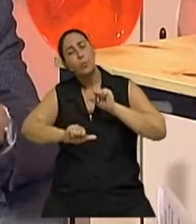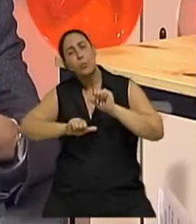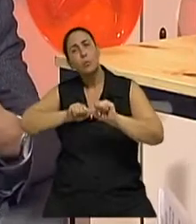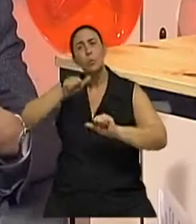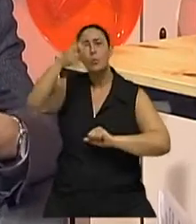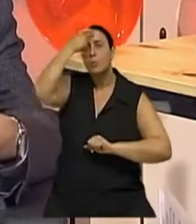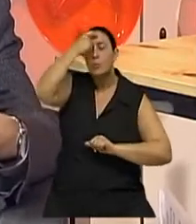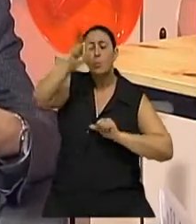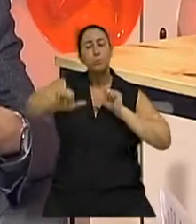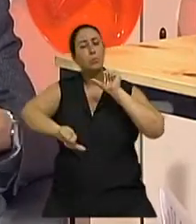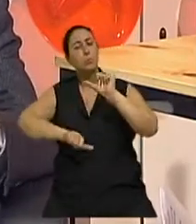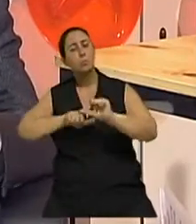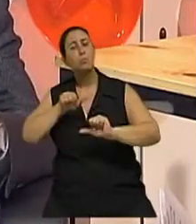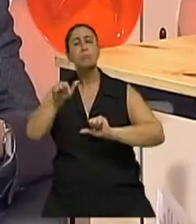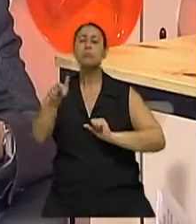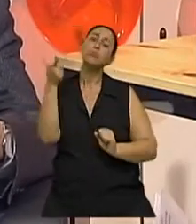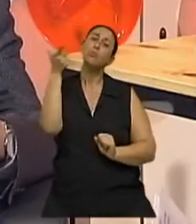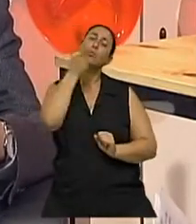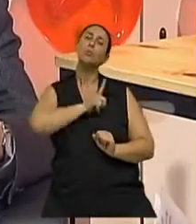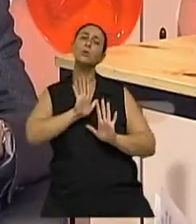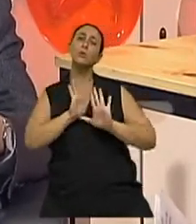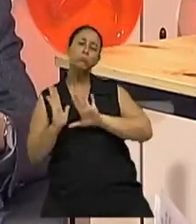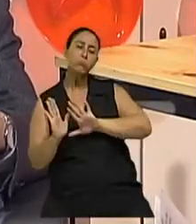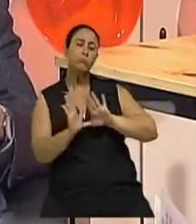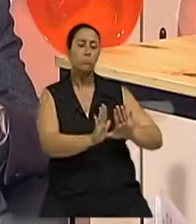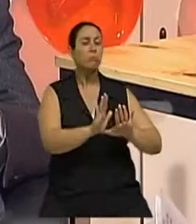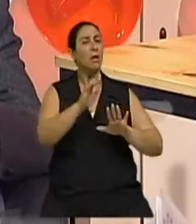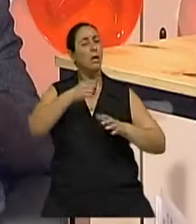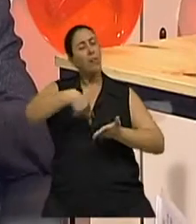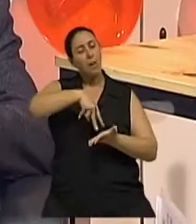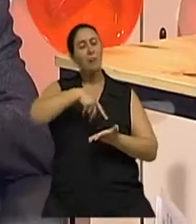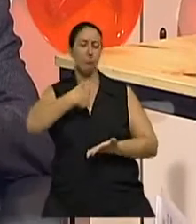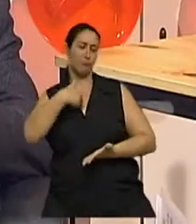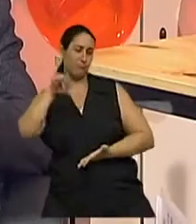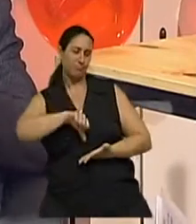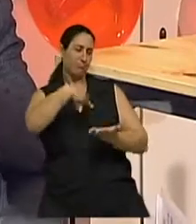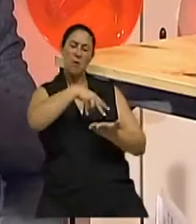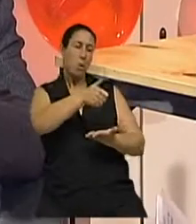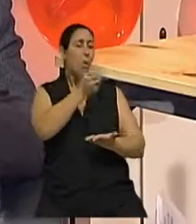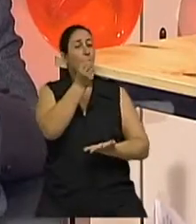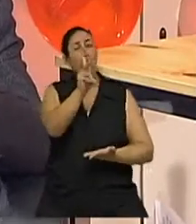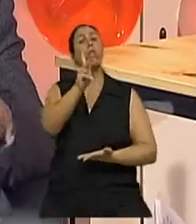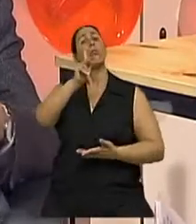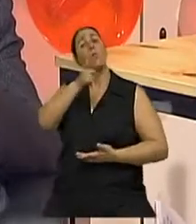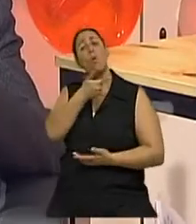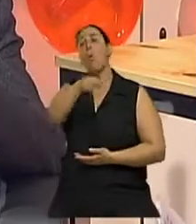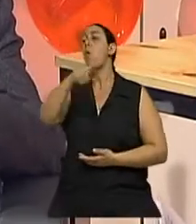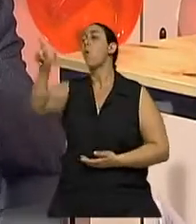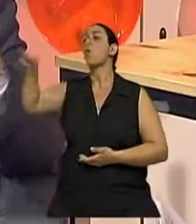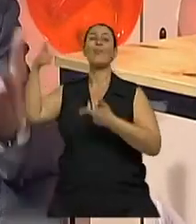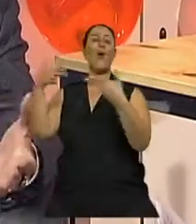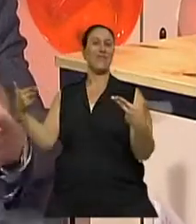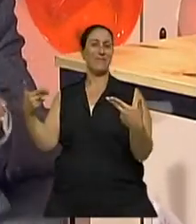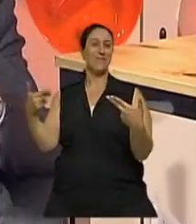capacidades aí, ele conseguiu, vamos dizer assim, priorizar outras coisas na vida dele, numa etapa de vida e continuar obtendo